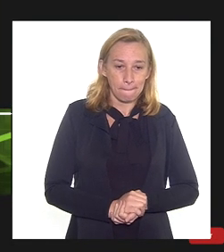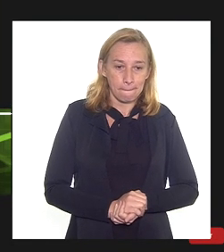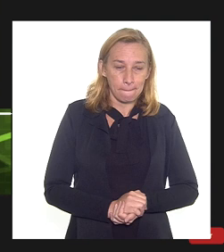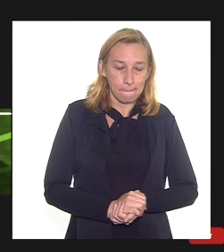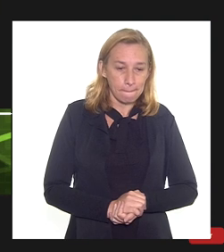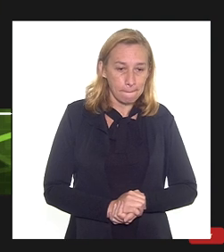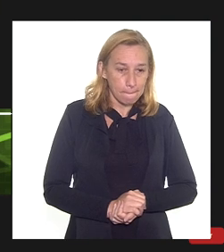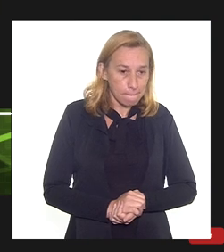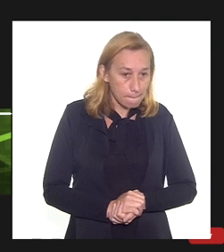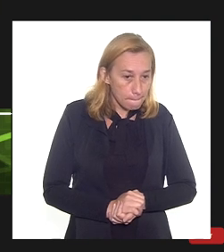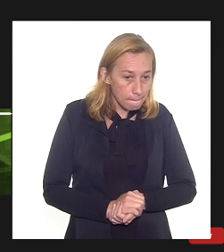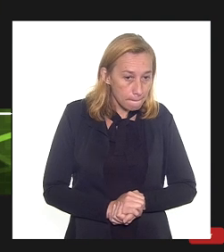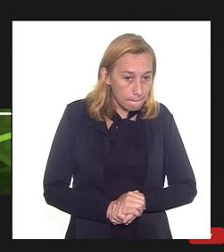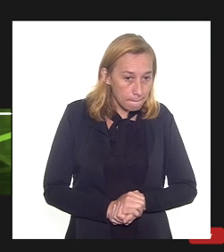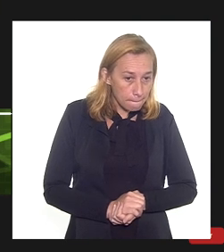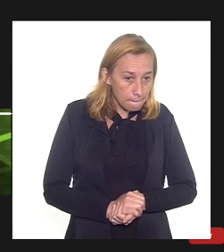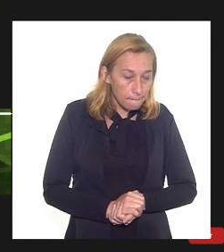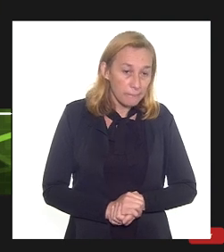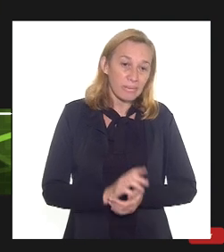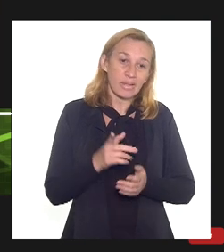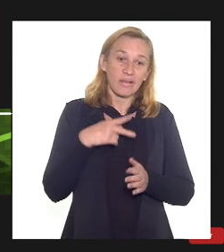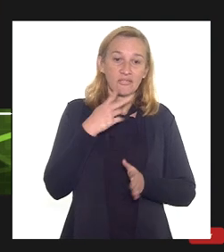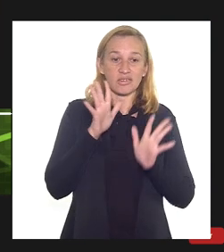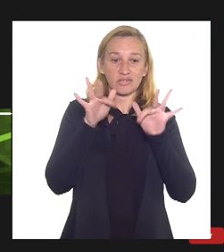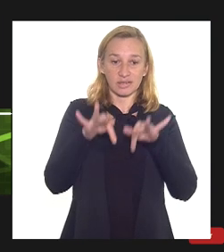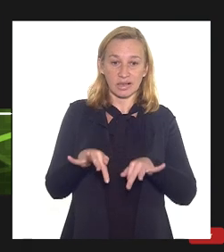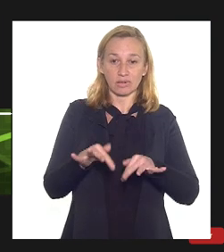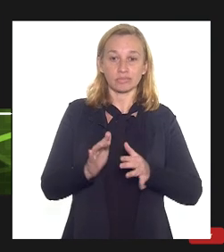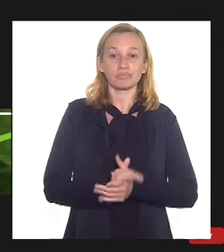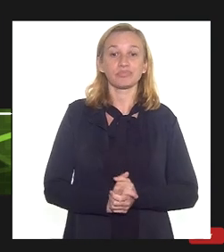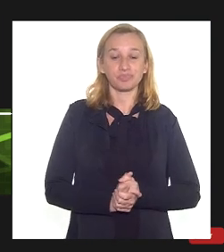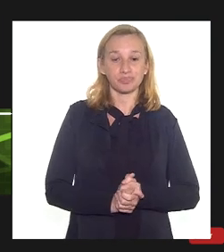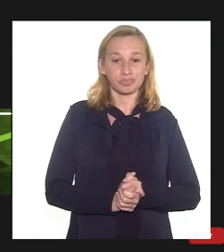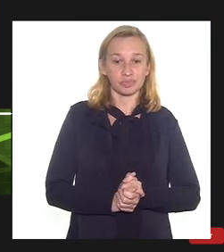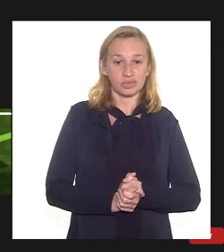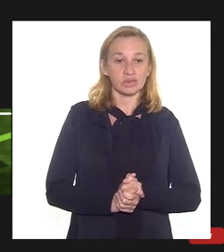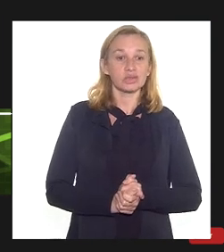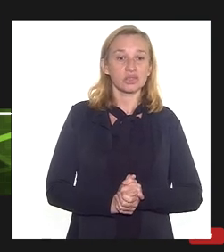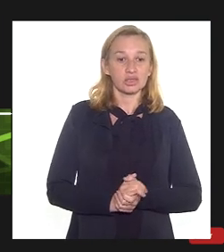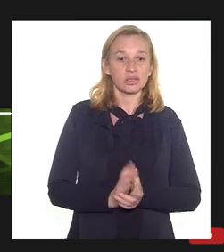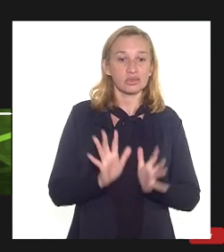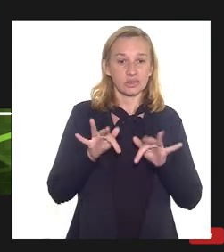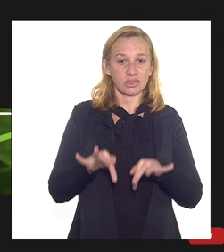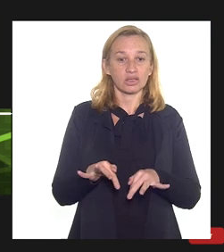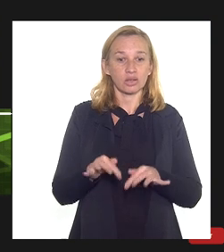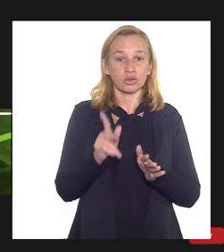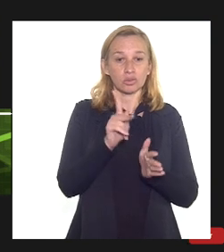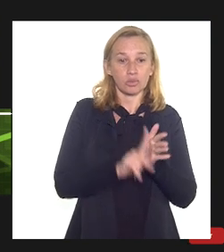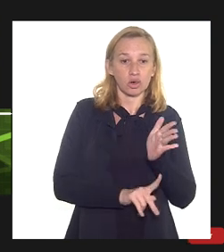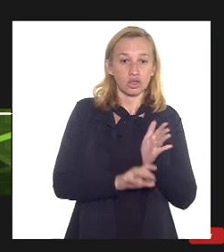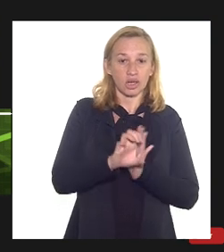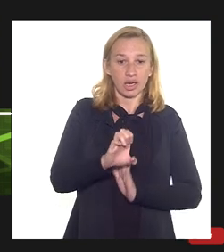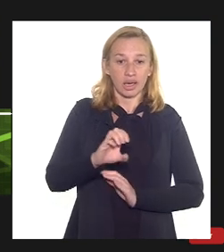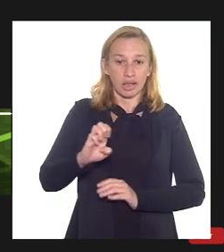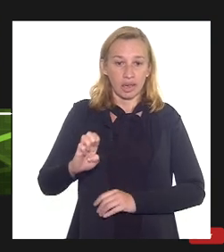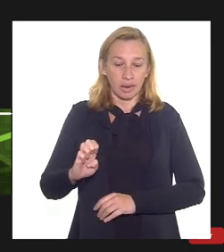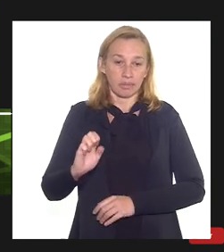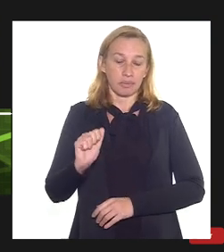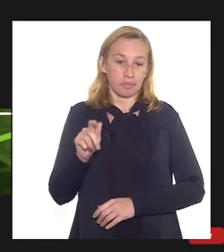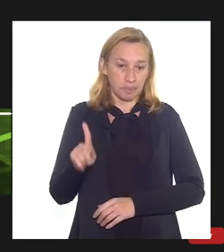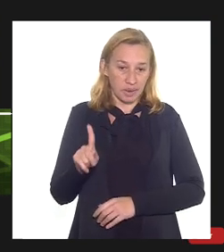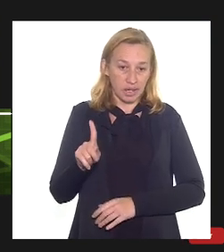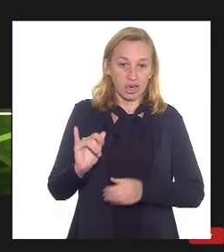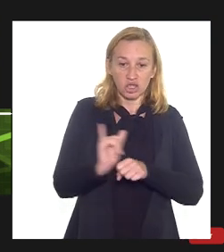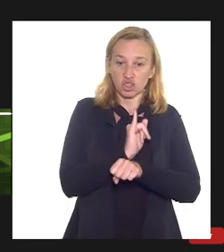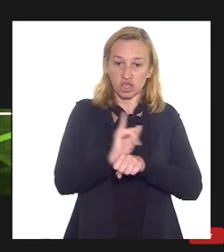bom isso aí os comentários finais então a questão da definição do projeto de IP essencial é essa questão da